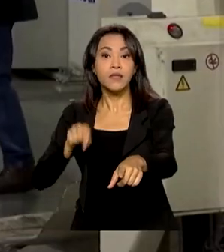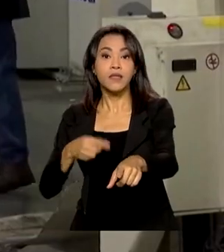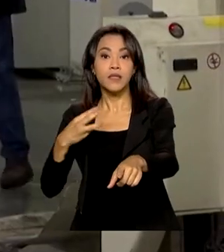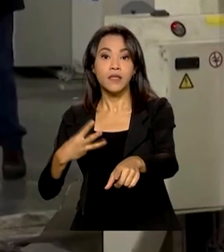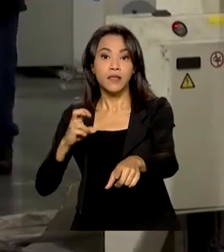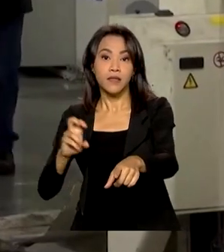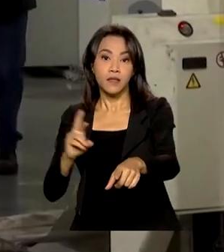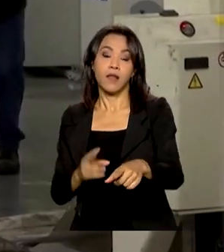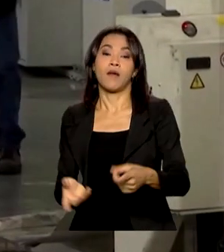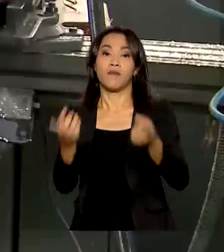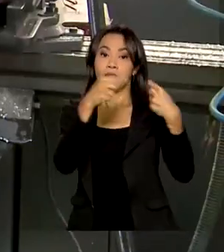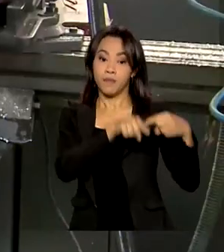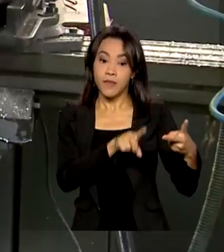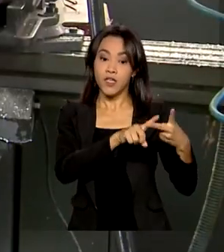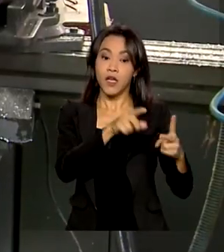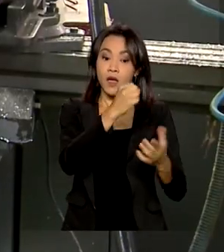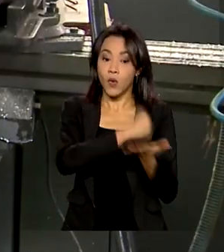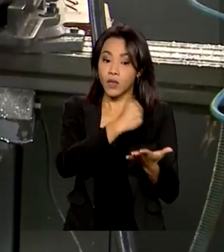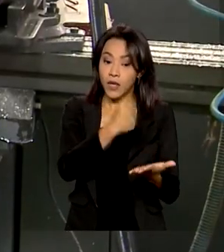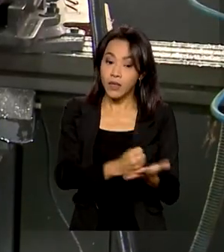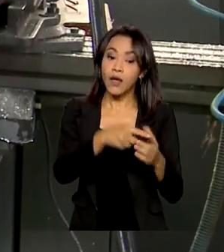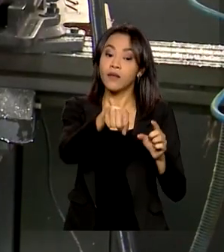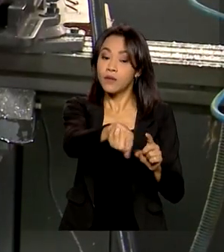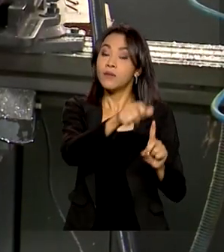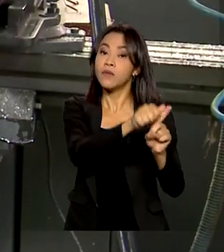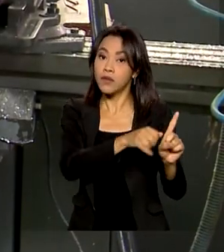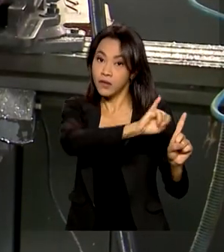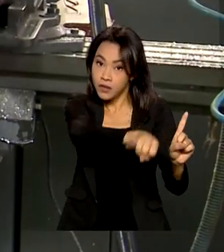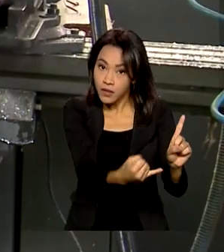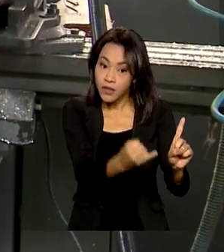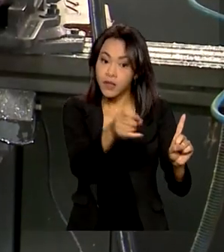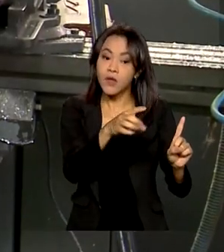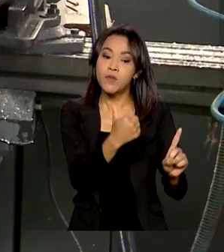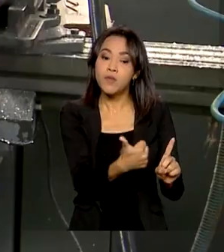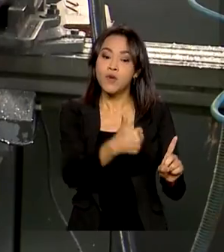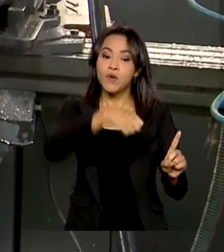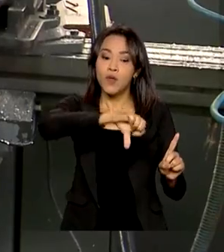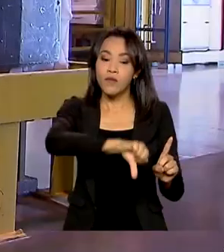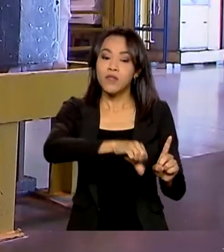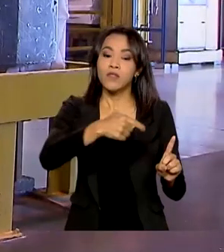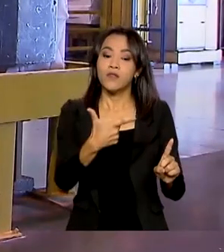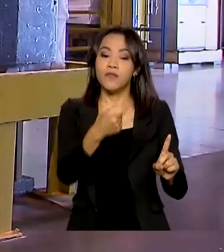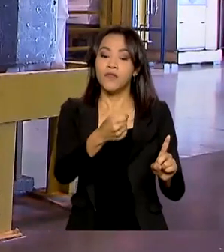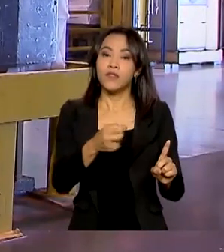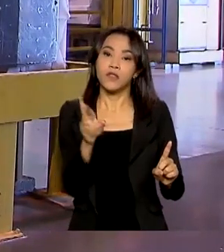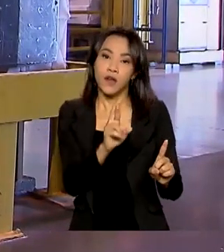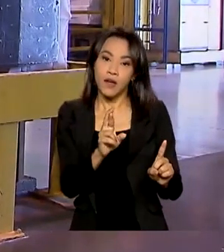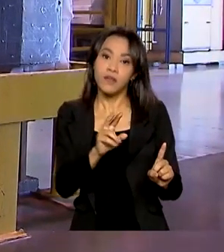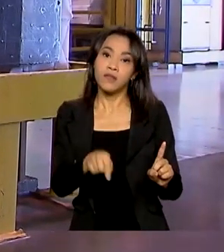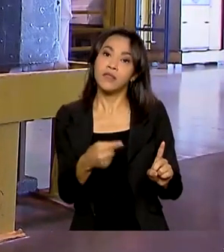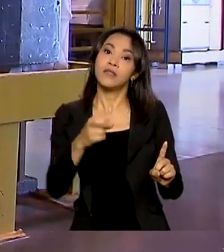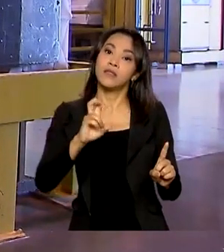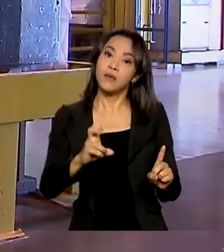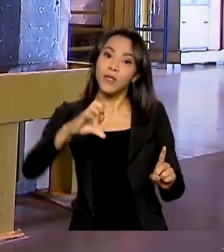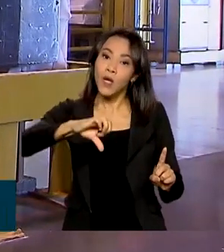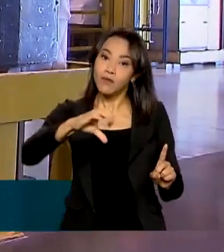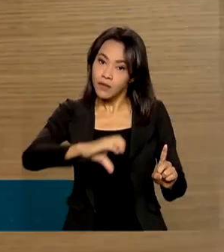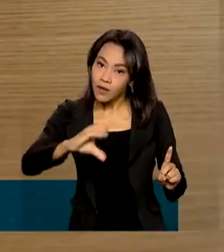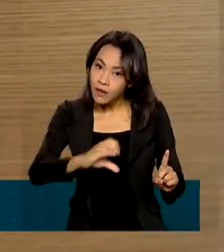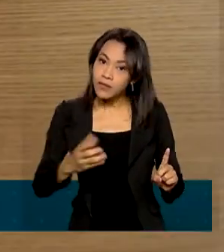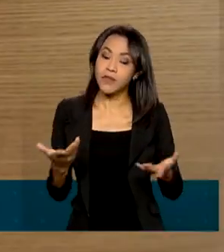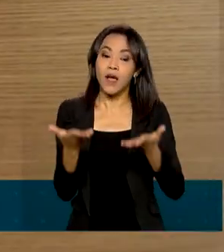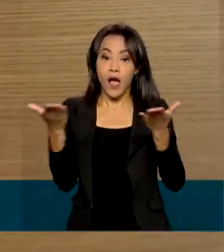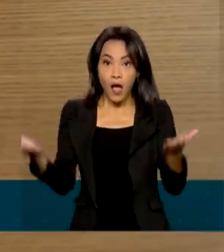Já os admitidos em janeiro tiveram o salário médio de R$ 1.920,59. Agora,